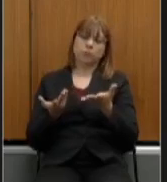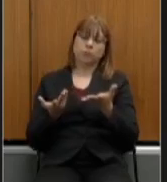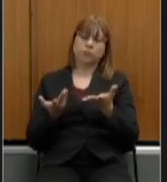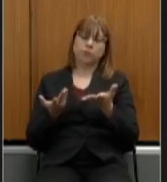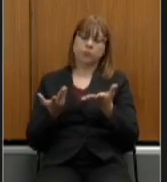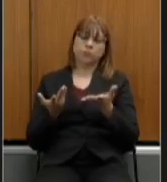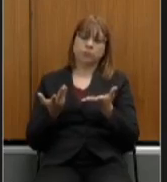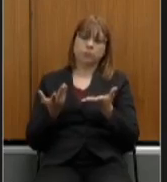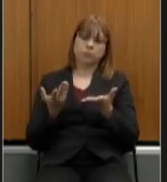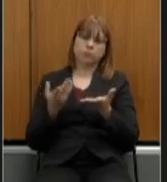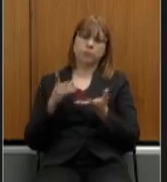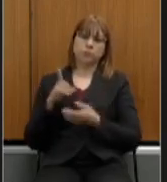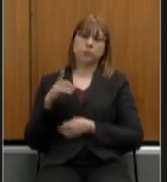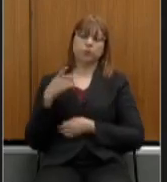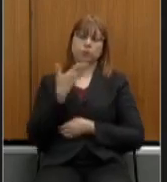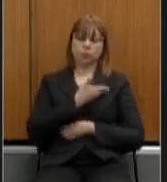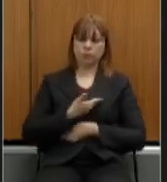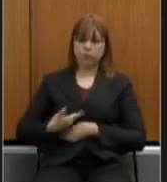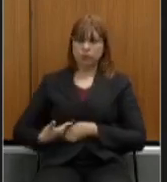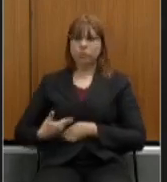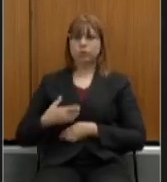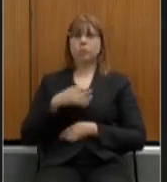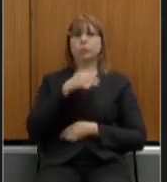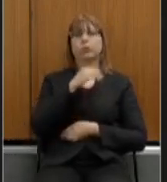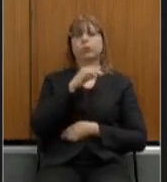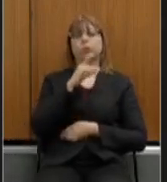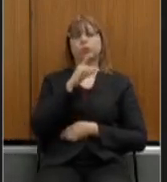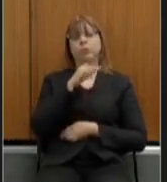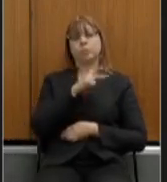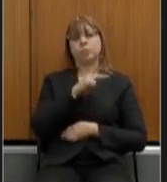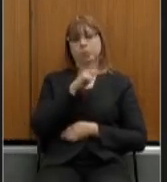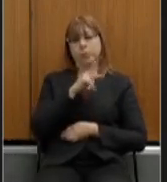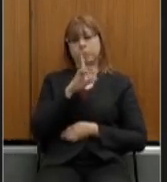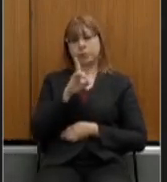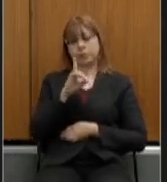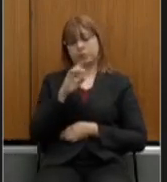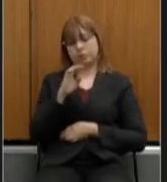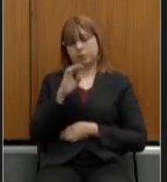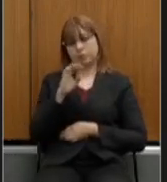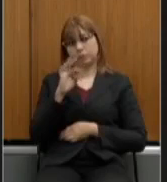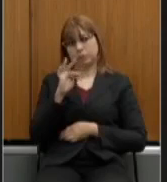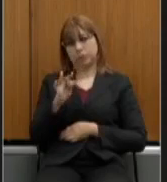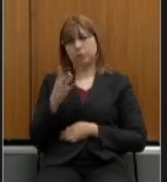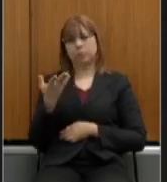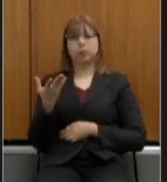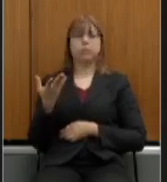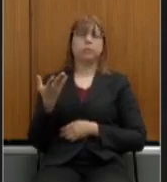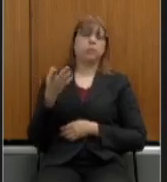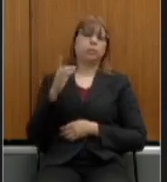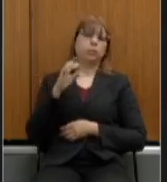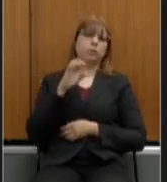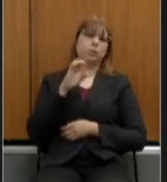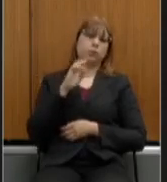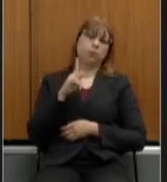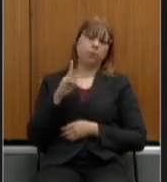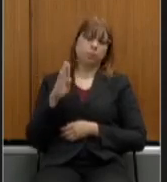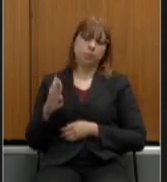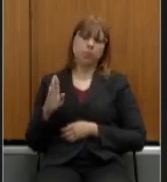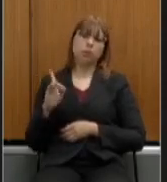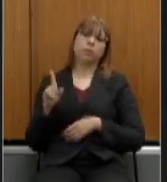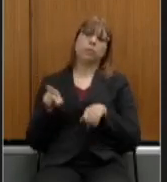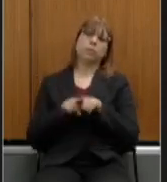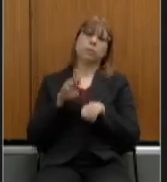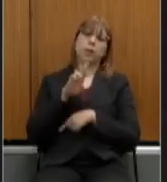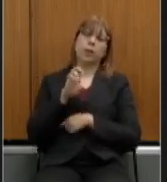é o PSTB o PTB o PP o Republicanos e o Cidadania foram